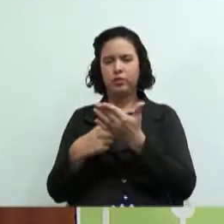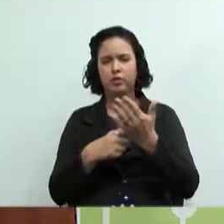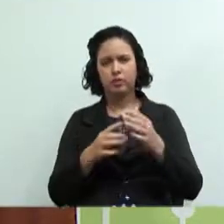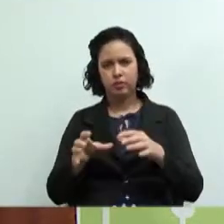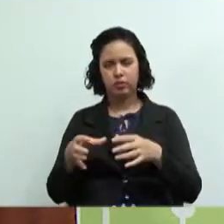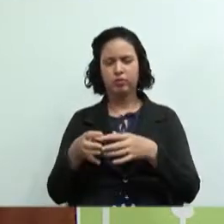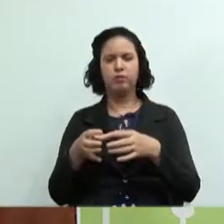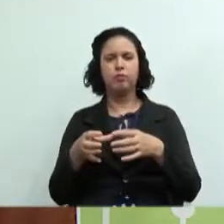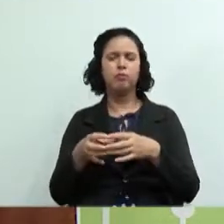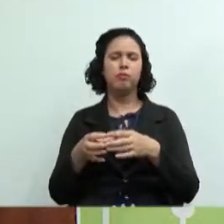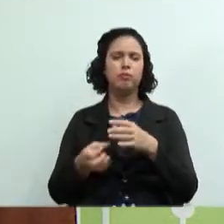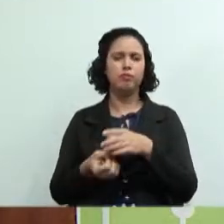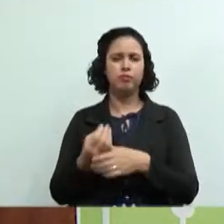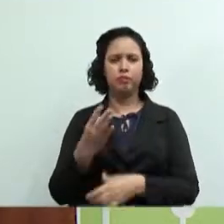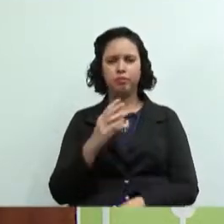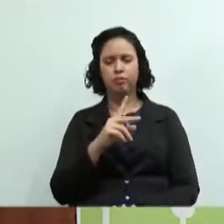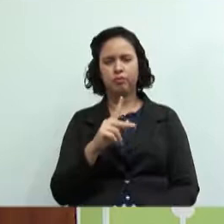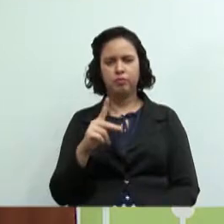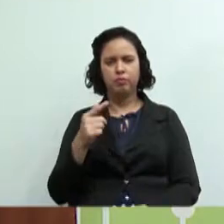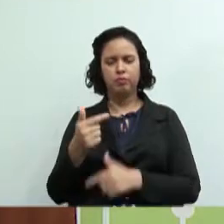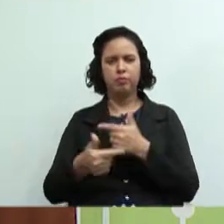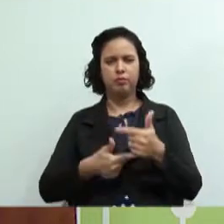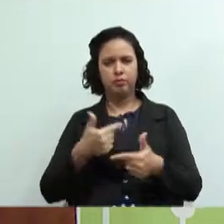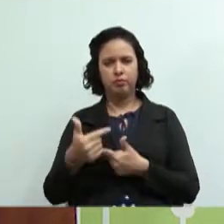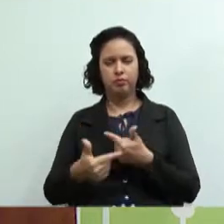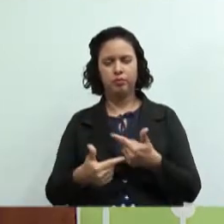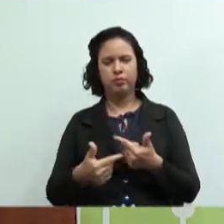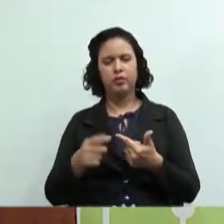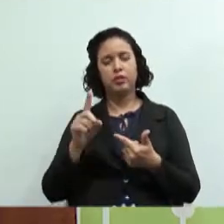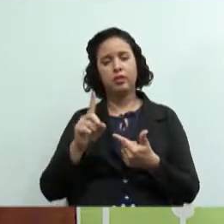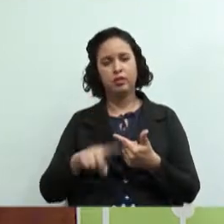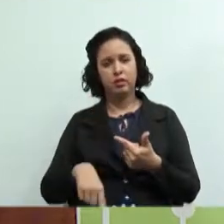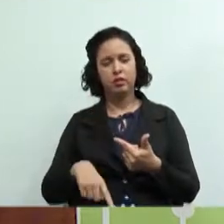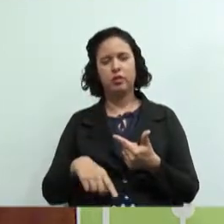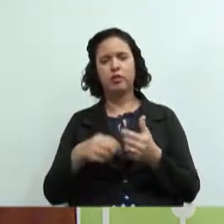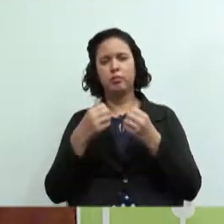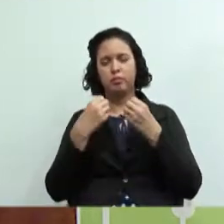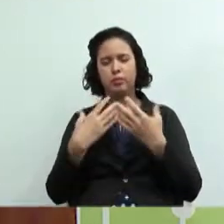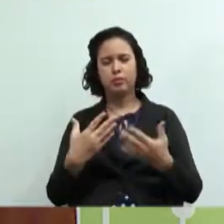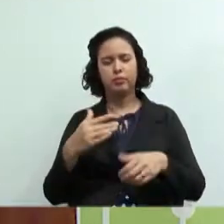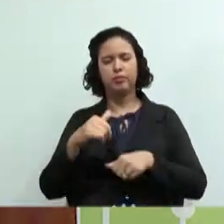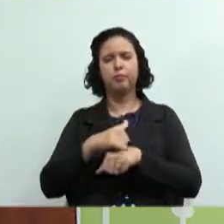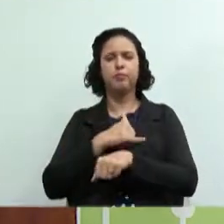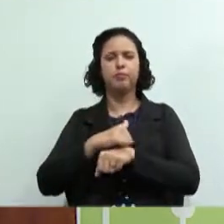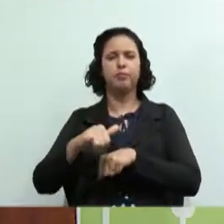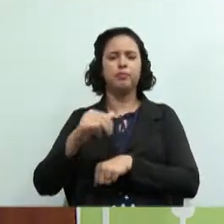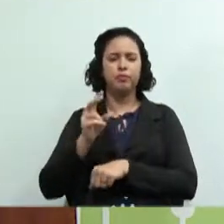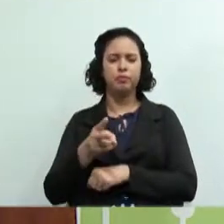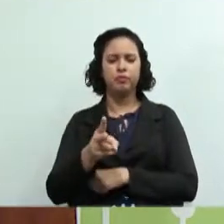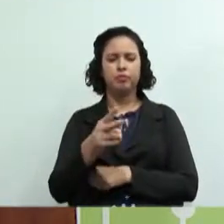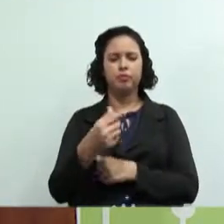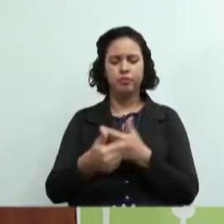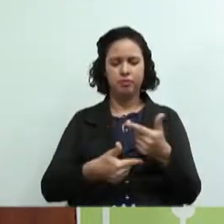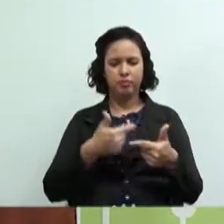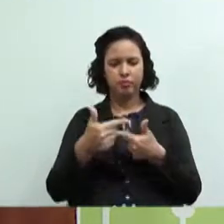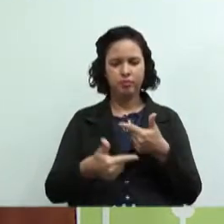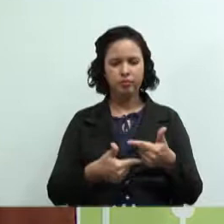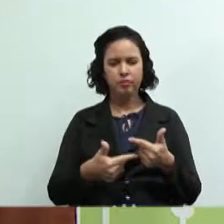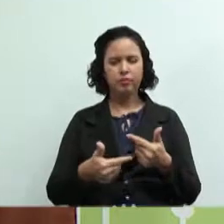fala que é um ramo do cooperativismo que tem crescido muito é porque é uma excelente estratégia para manter o seu trabalho